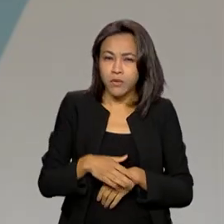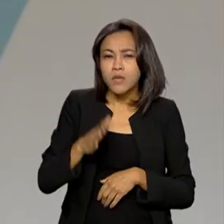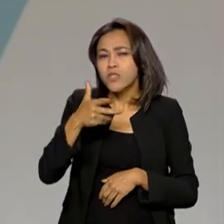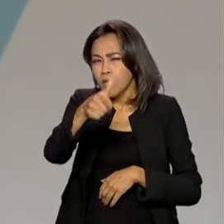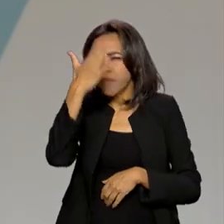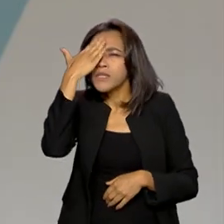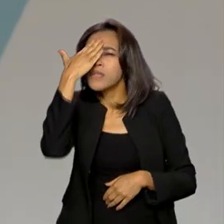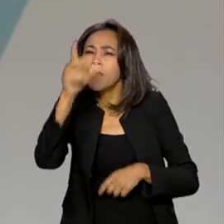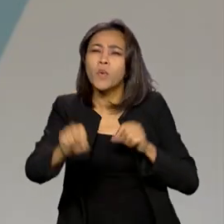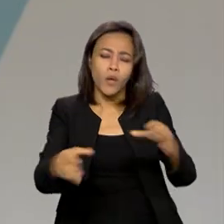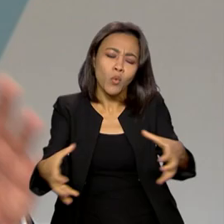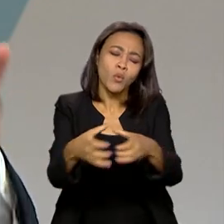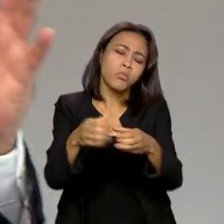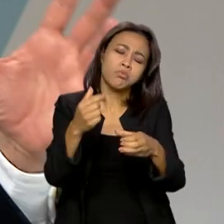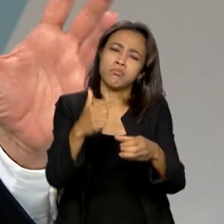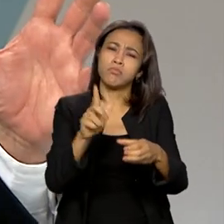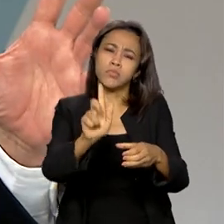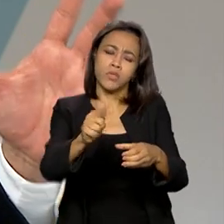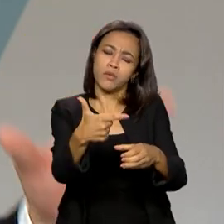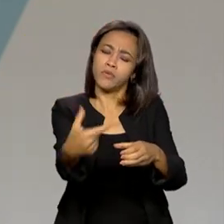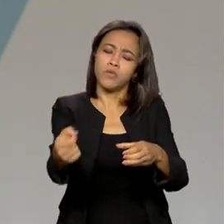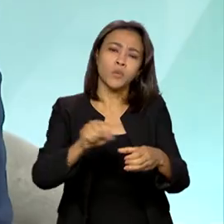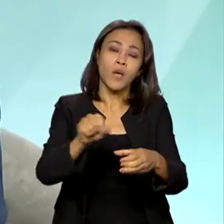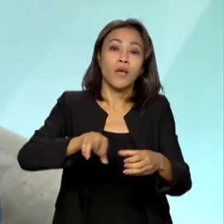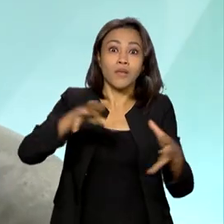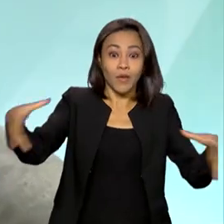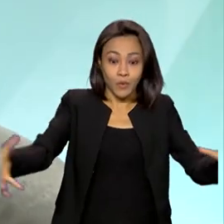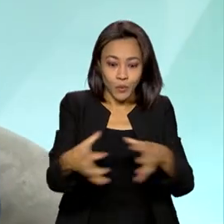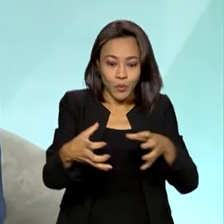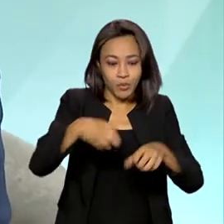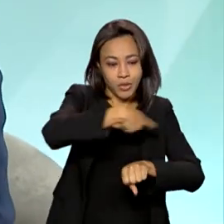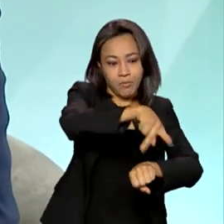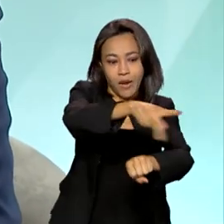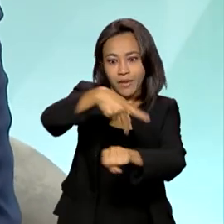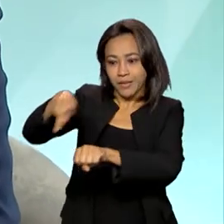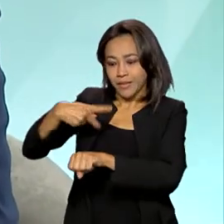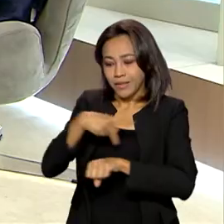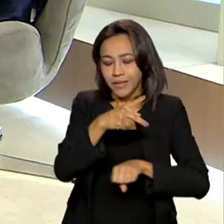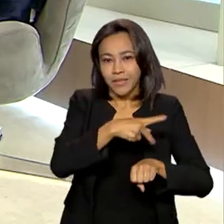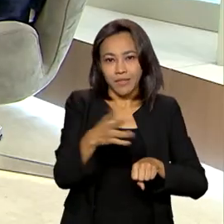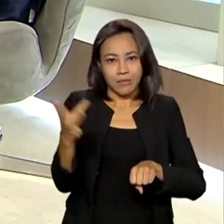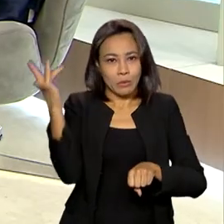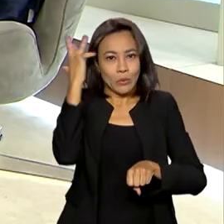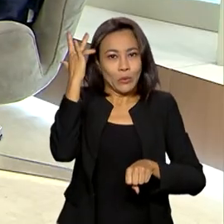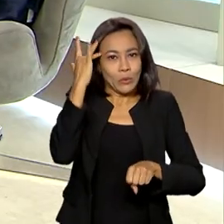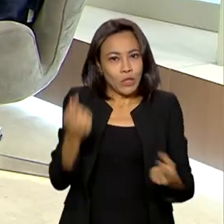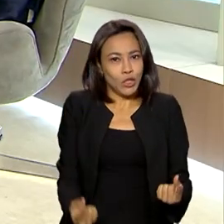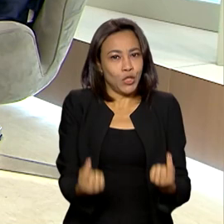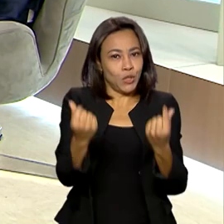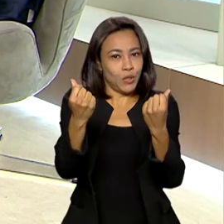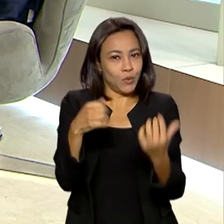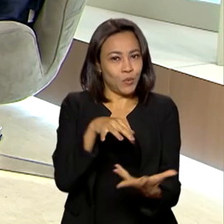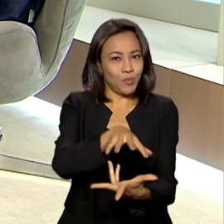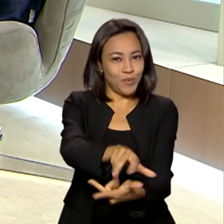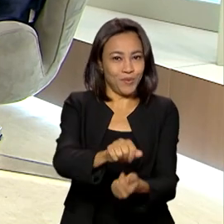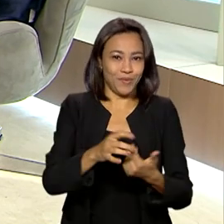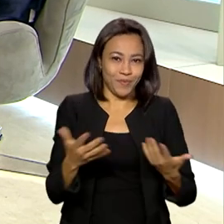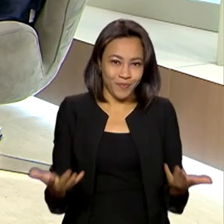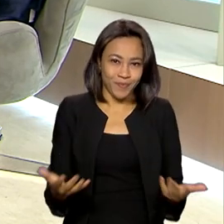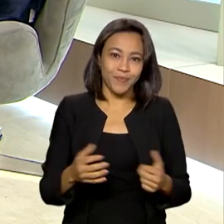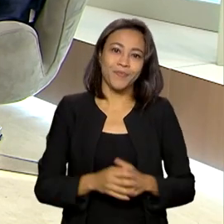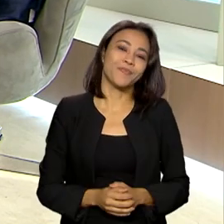para o teu espectador ter uma ideia, o G20 é esse grupo. Grupo de países, né? Dos países mais ricos do mundo, das economias mais ricas do mundo. Exatamente.